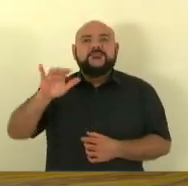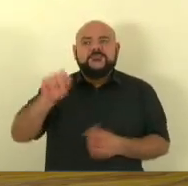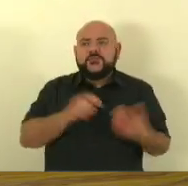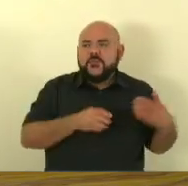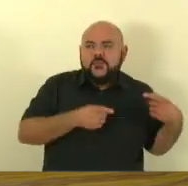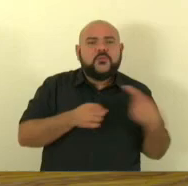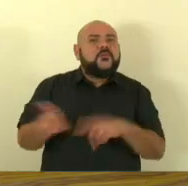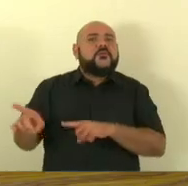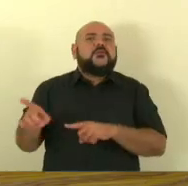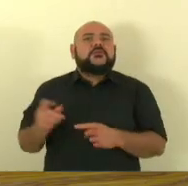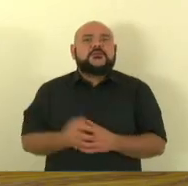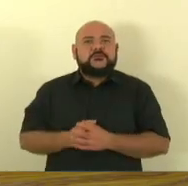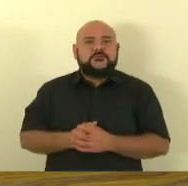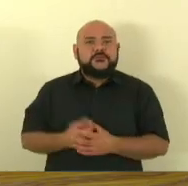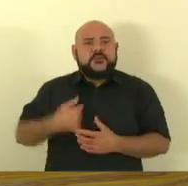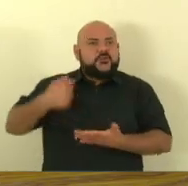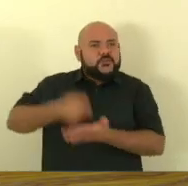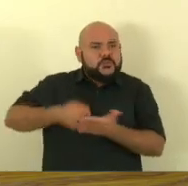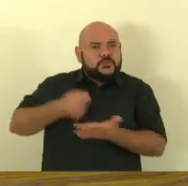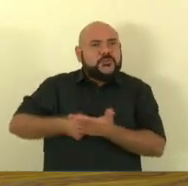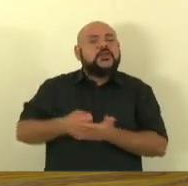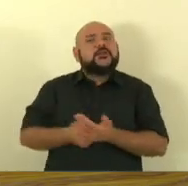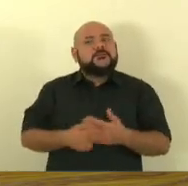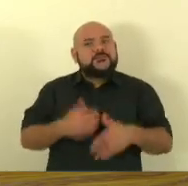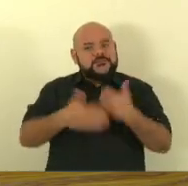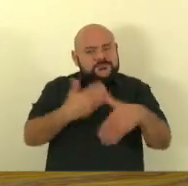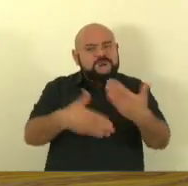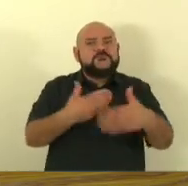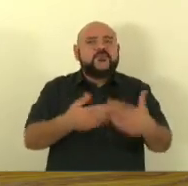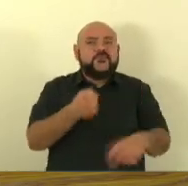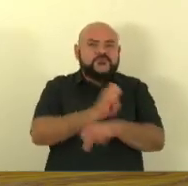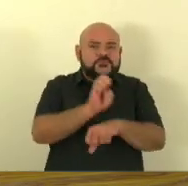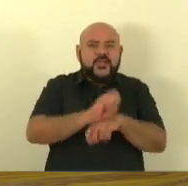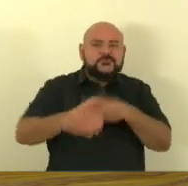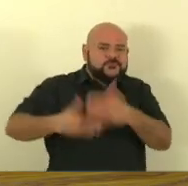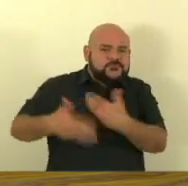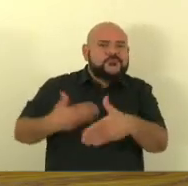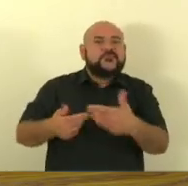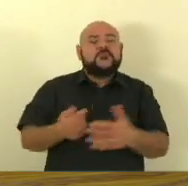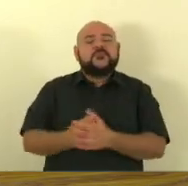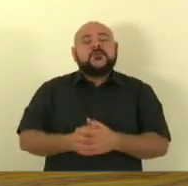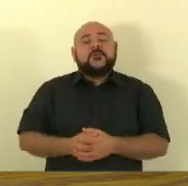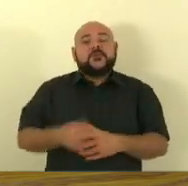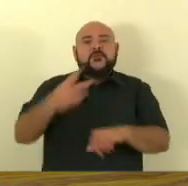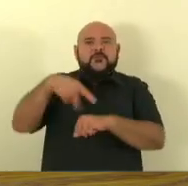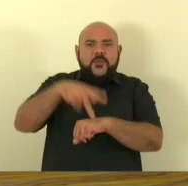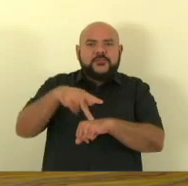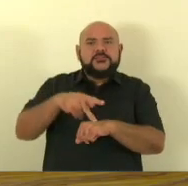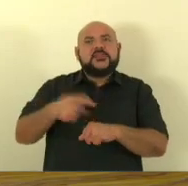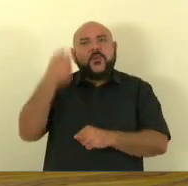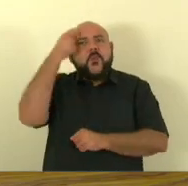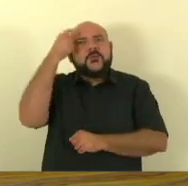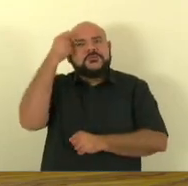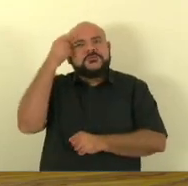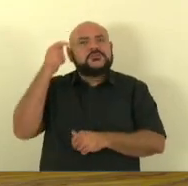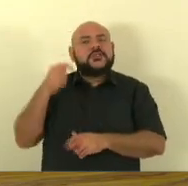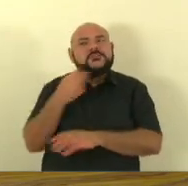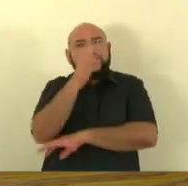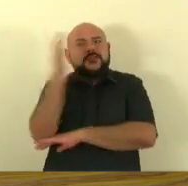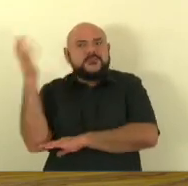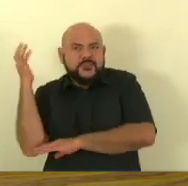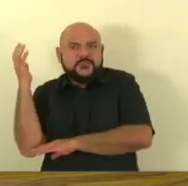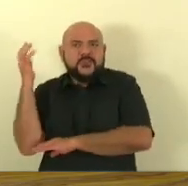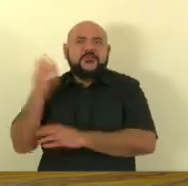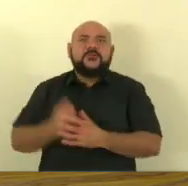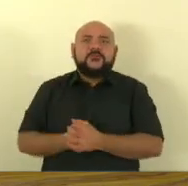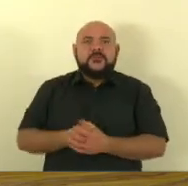desenvolver o nosso estado o nosso país e para desenvolver consciência ambiental nas pessoas através do progresso o cara vai